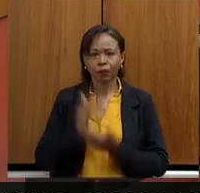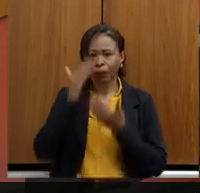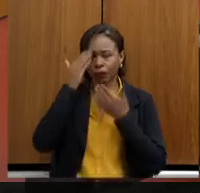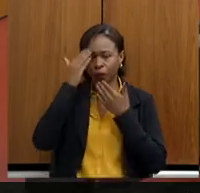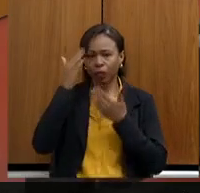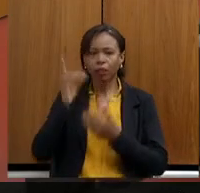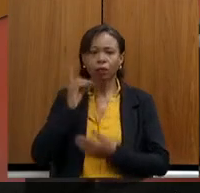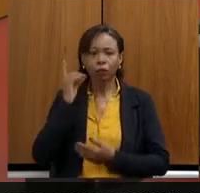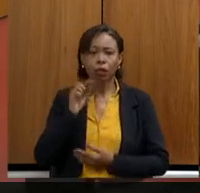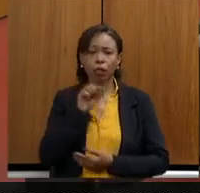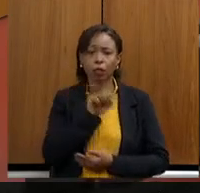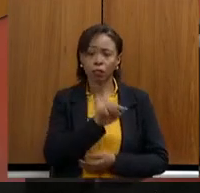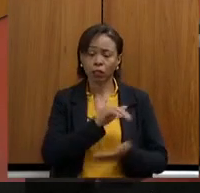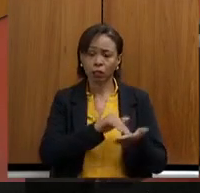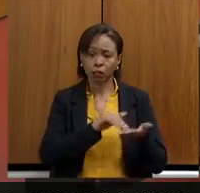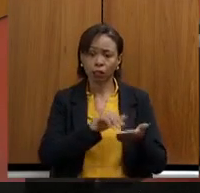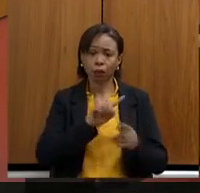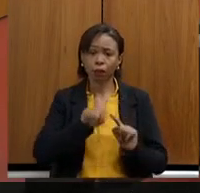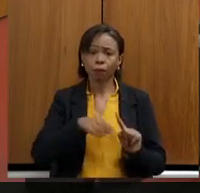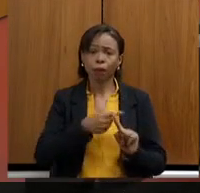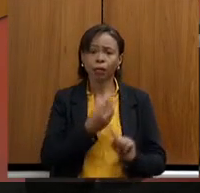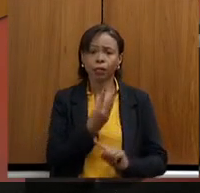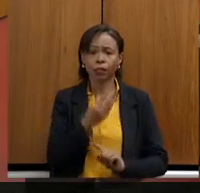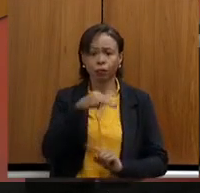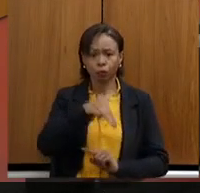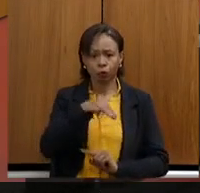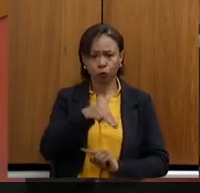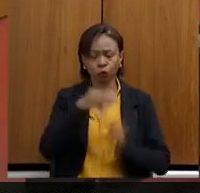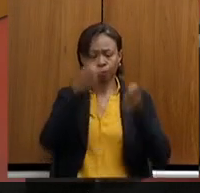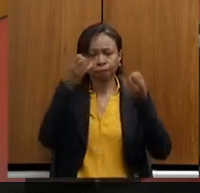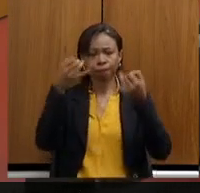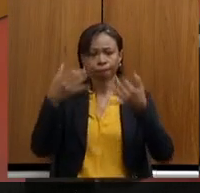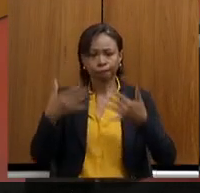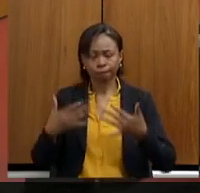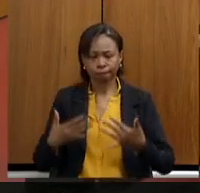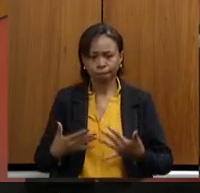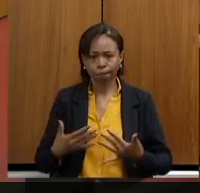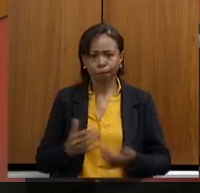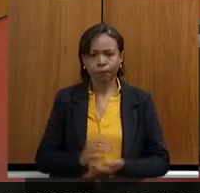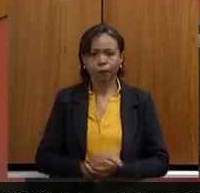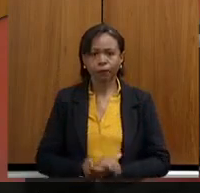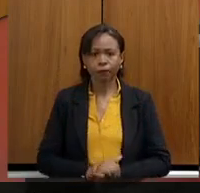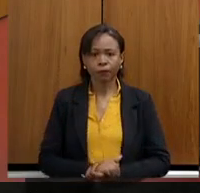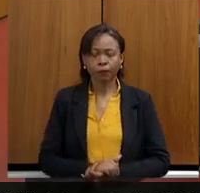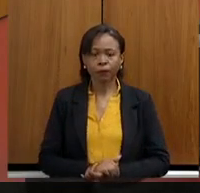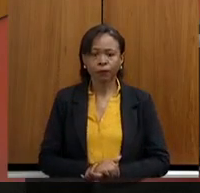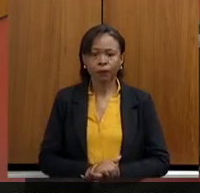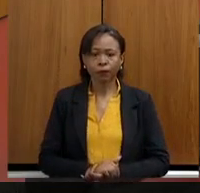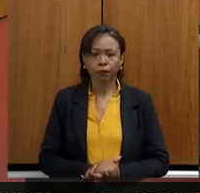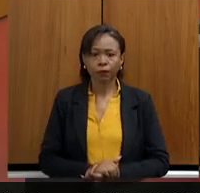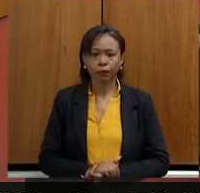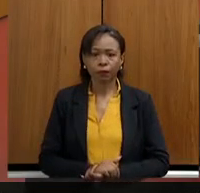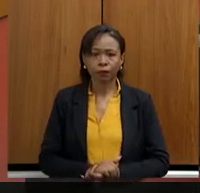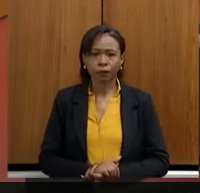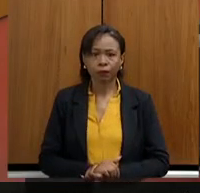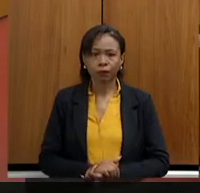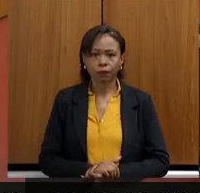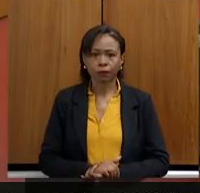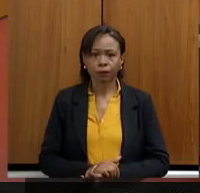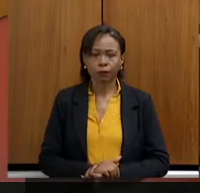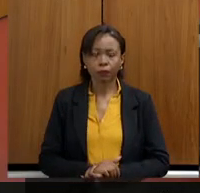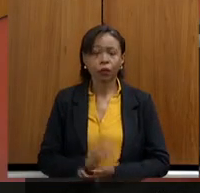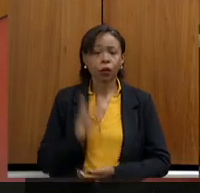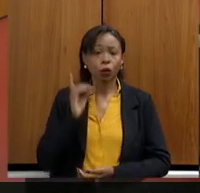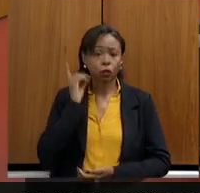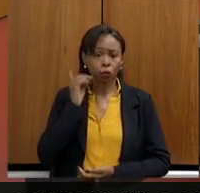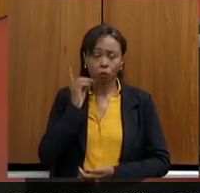tem três minutos para fazer a sua colocação diante do seu posicionamento e, o deputado abriu